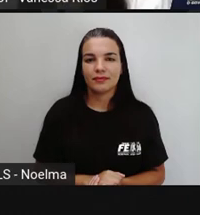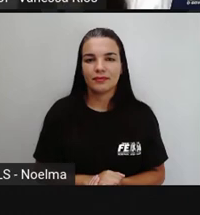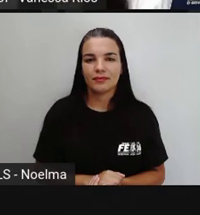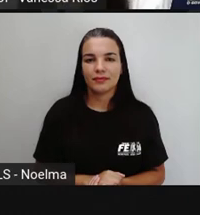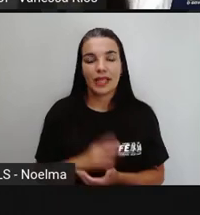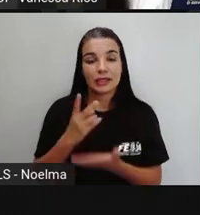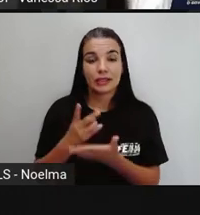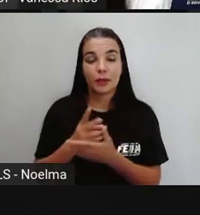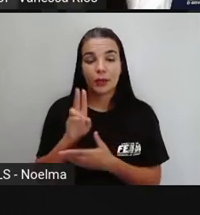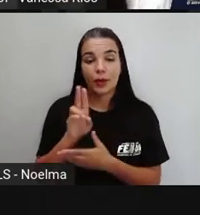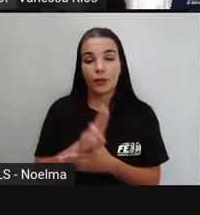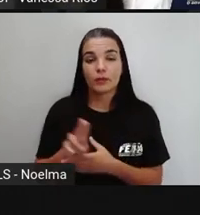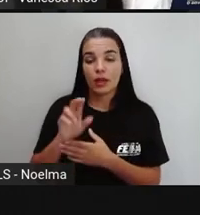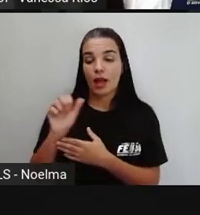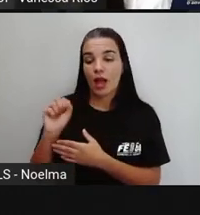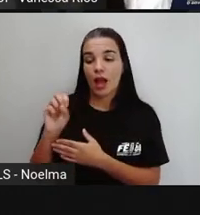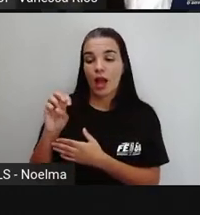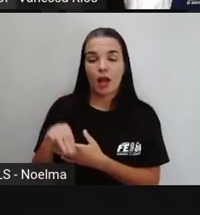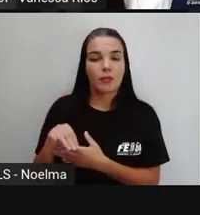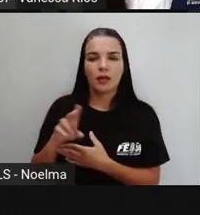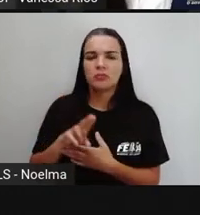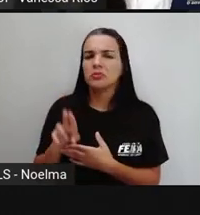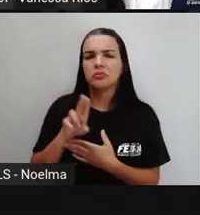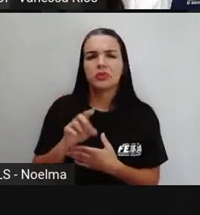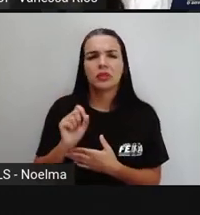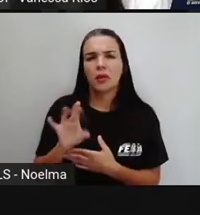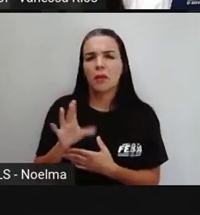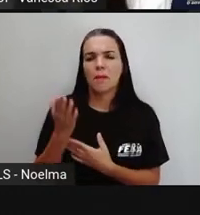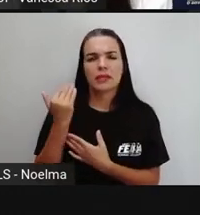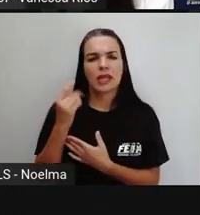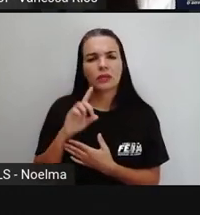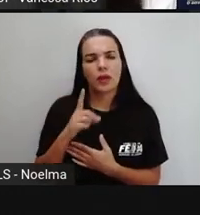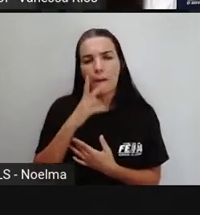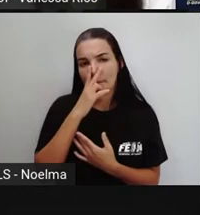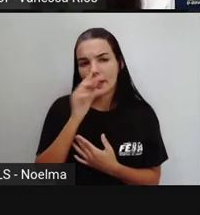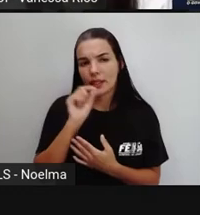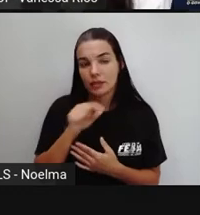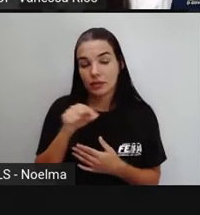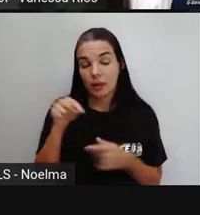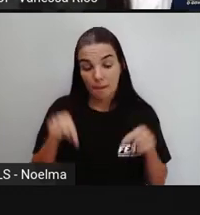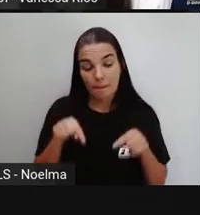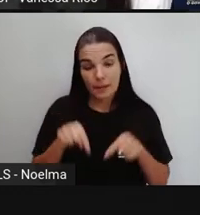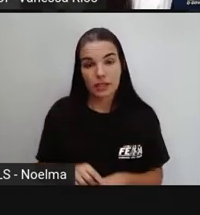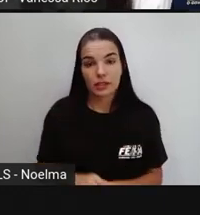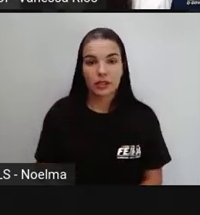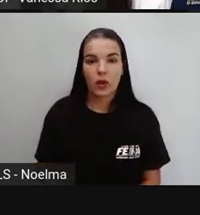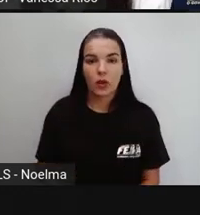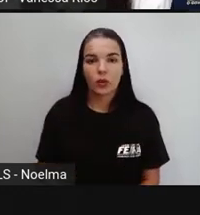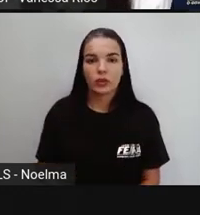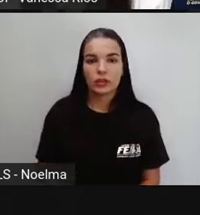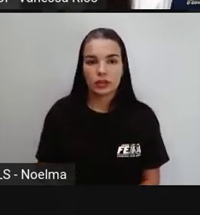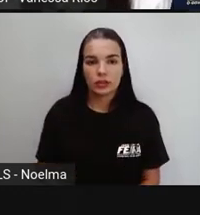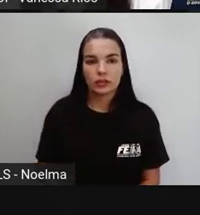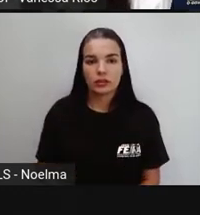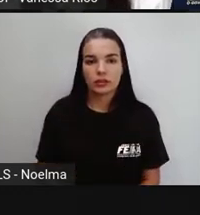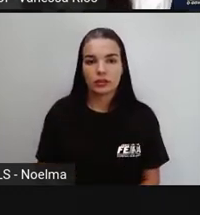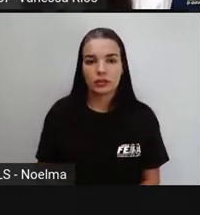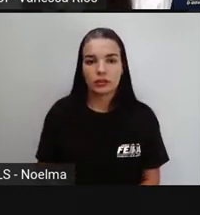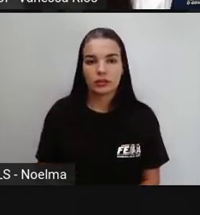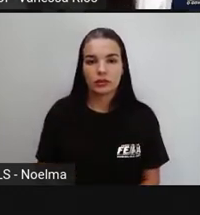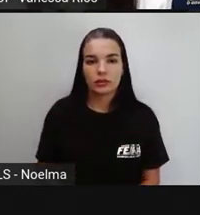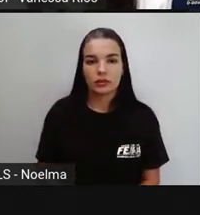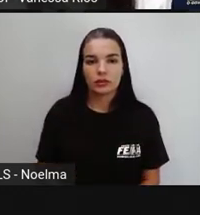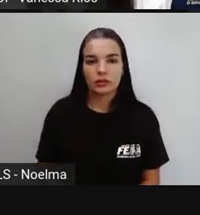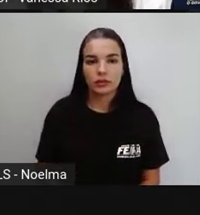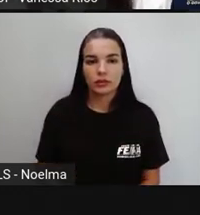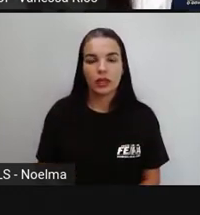M. Que, nesse caso aqui, não está nem indicando um passado, né? Mas um presente. As avós cozinham muito bem. Que